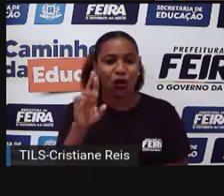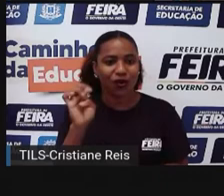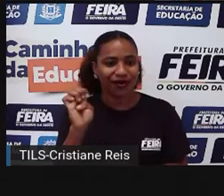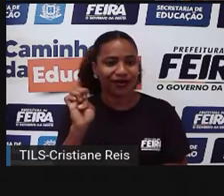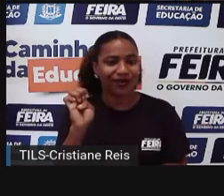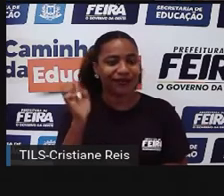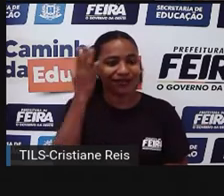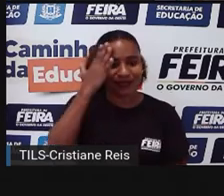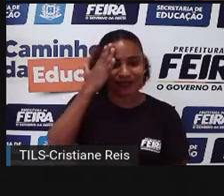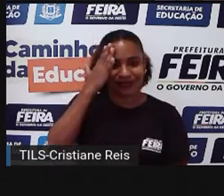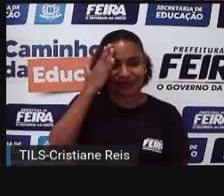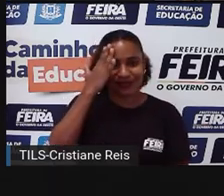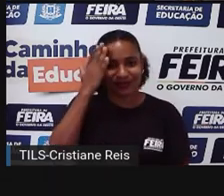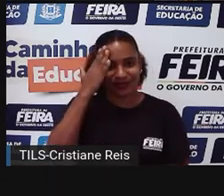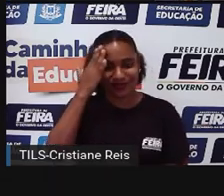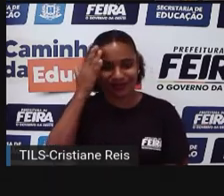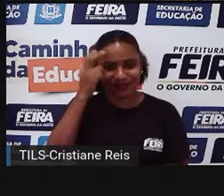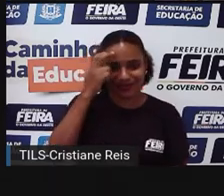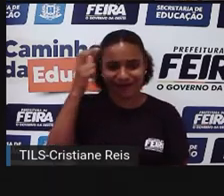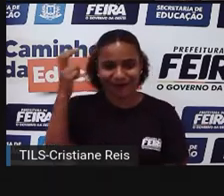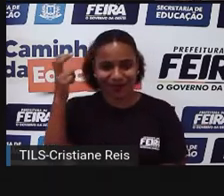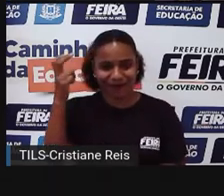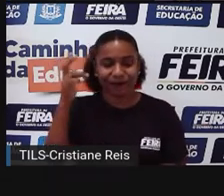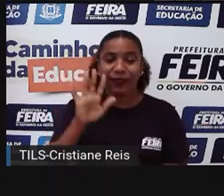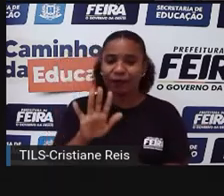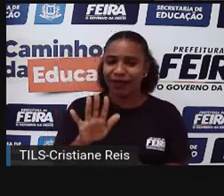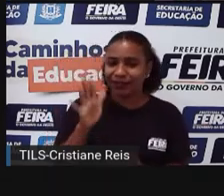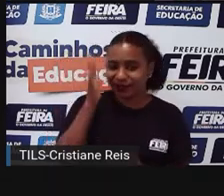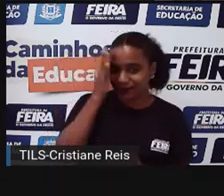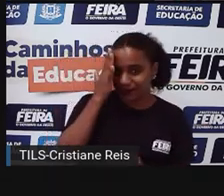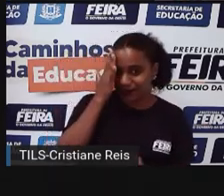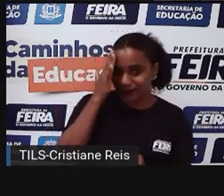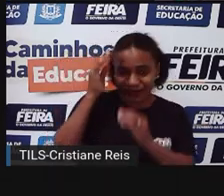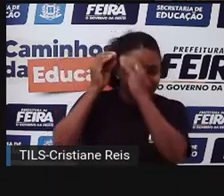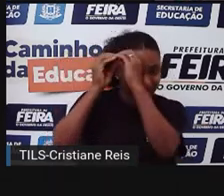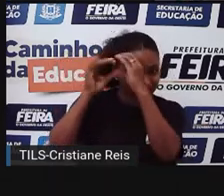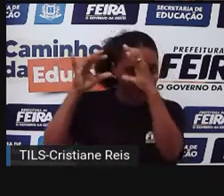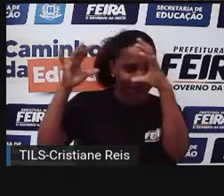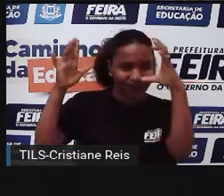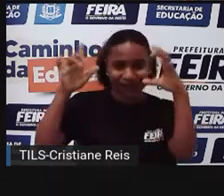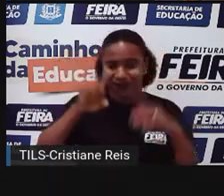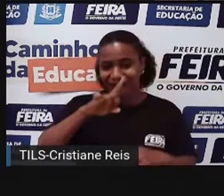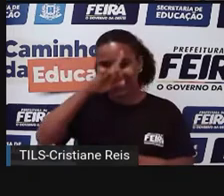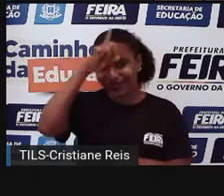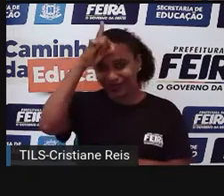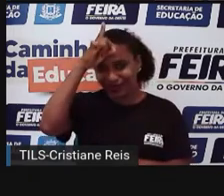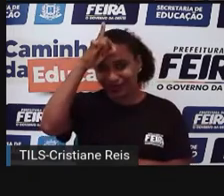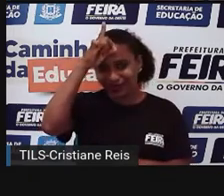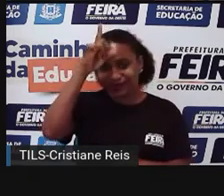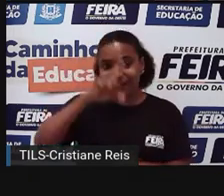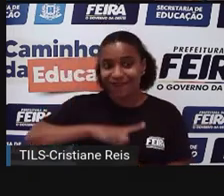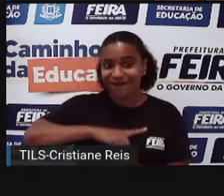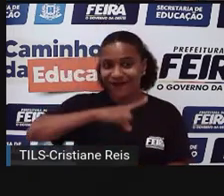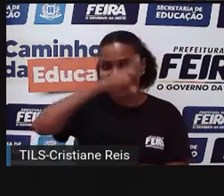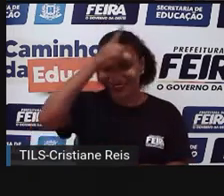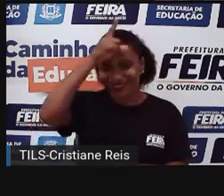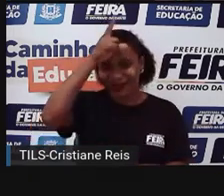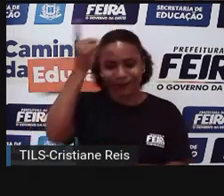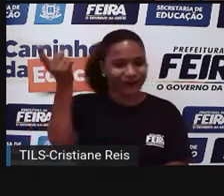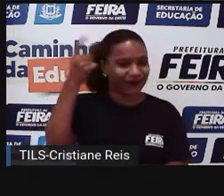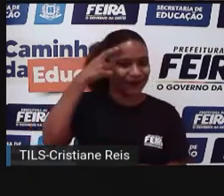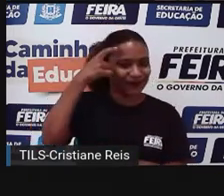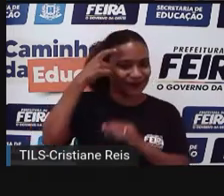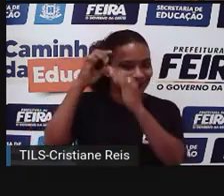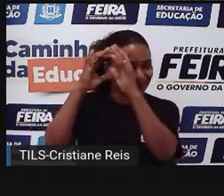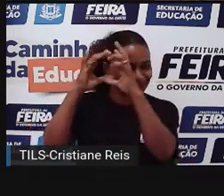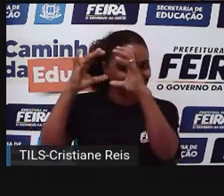é uma sabedoria inventada, não é só uma sabedoria criada, é uma sabedoria inventada. E é ruim